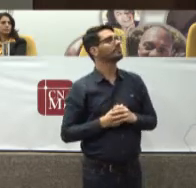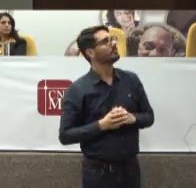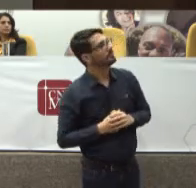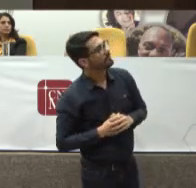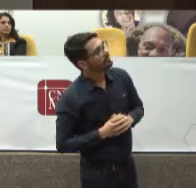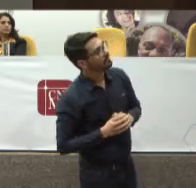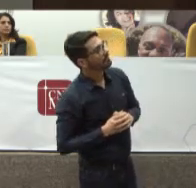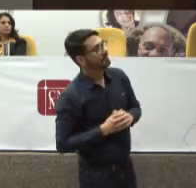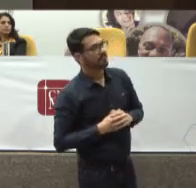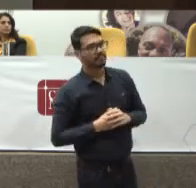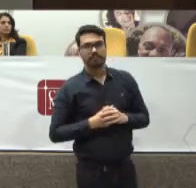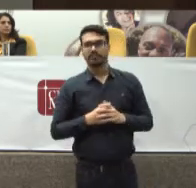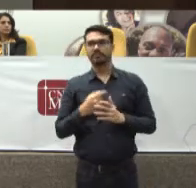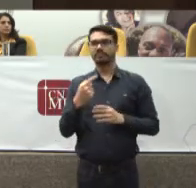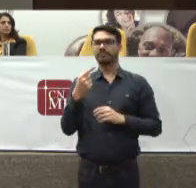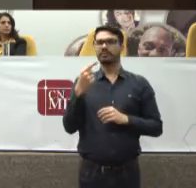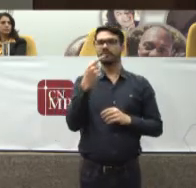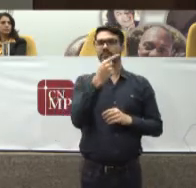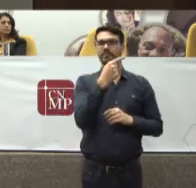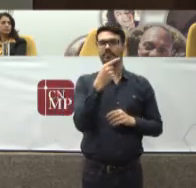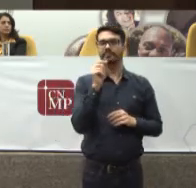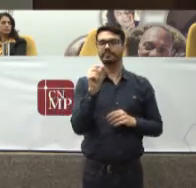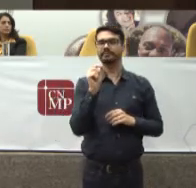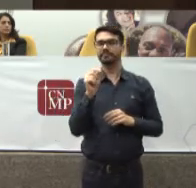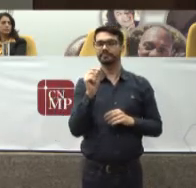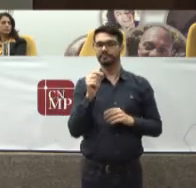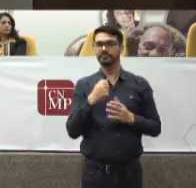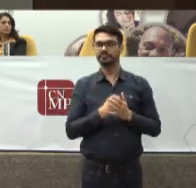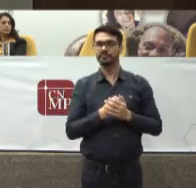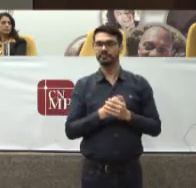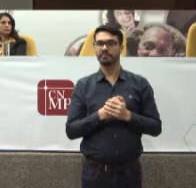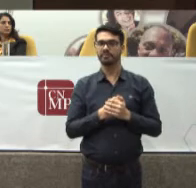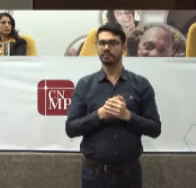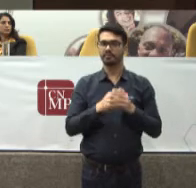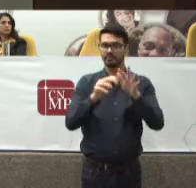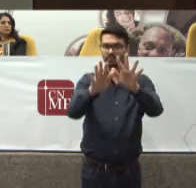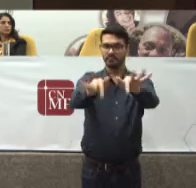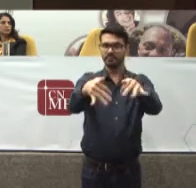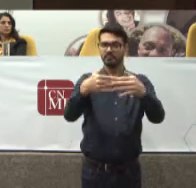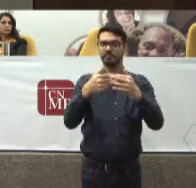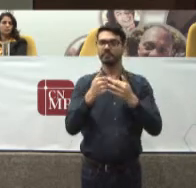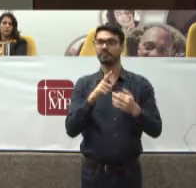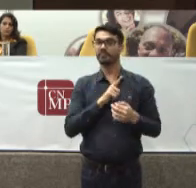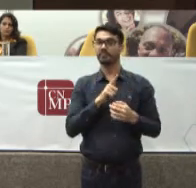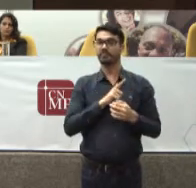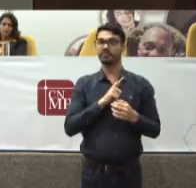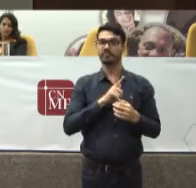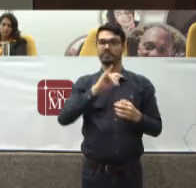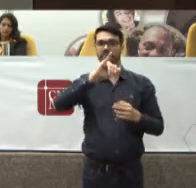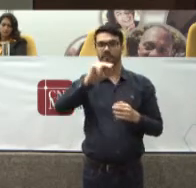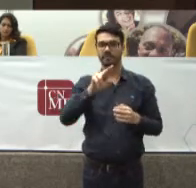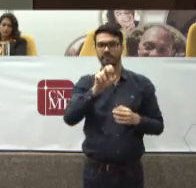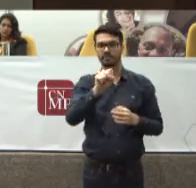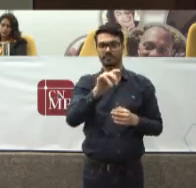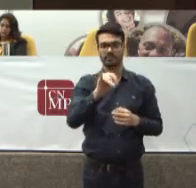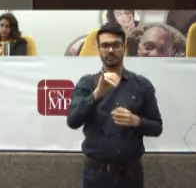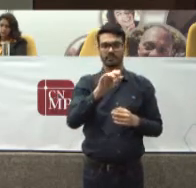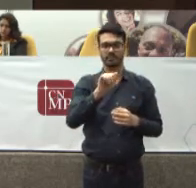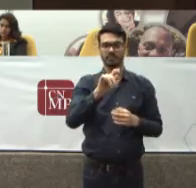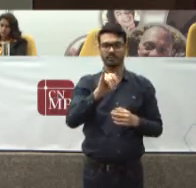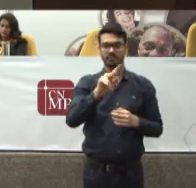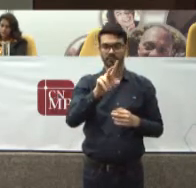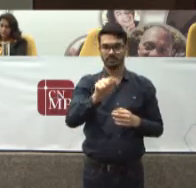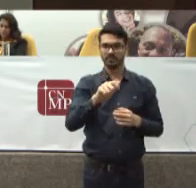E aqui É uma lâmina Da conclusão Da nota técnica Onde tem A justificativa Se há evidência científica